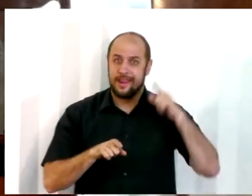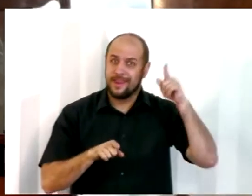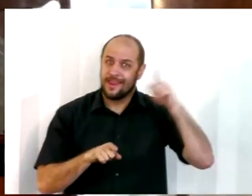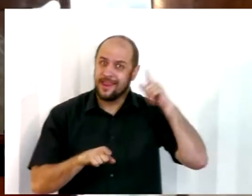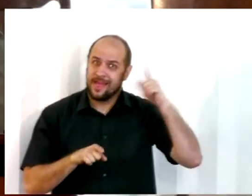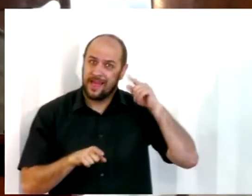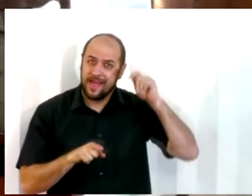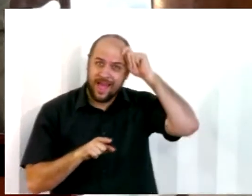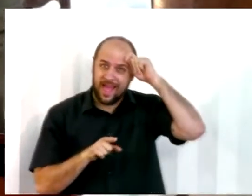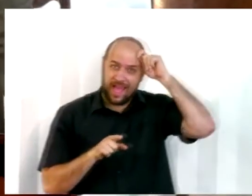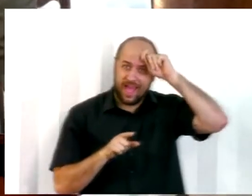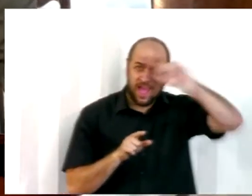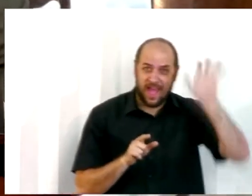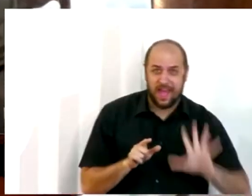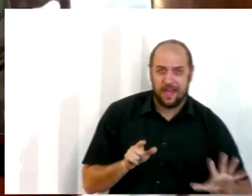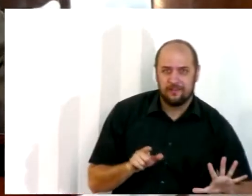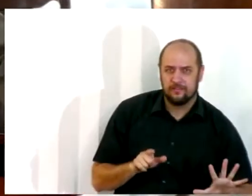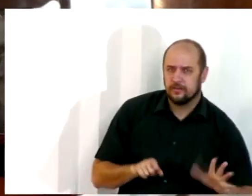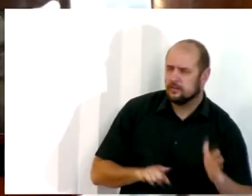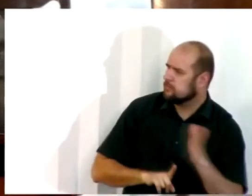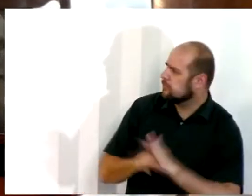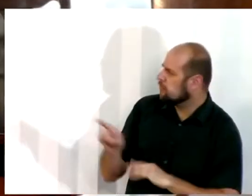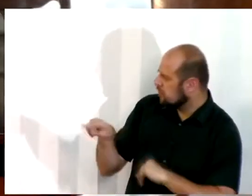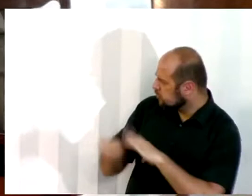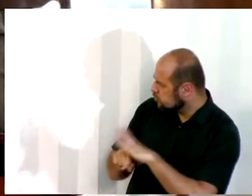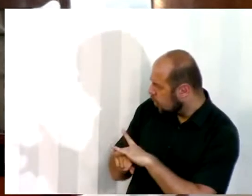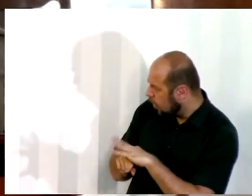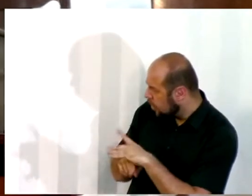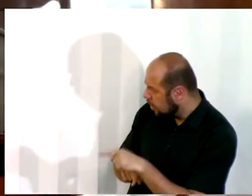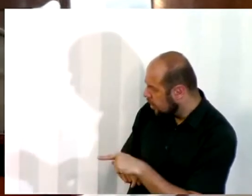Moçambique perguntaram para ele? O senhor está doente, pastor?